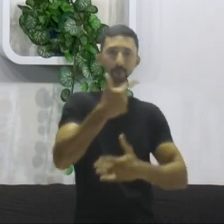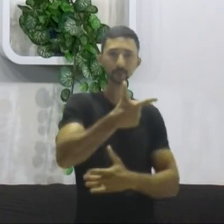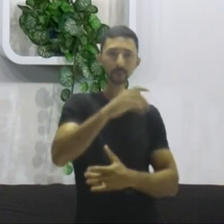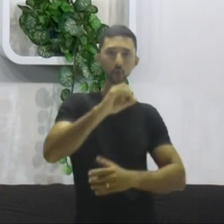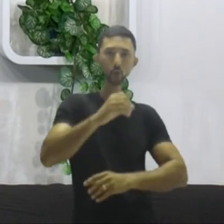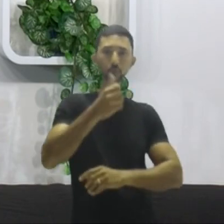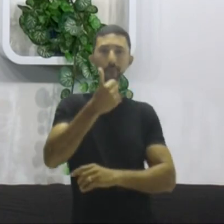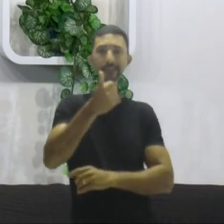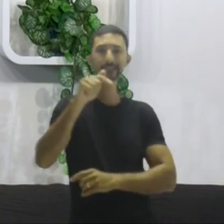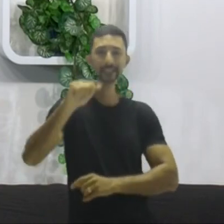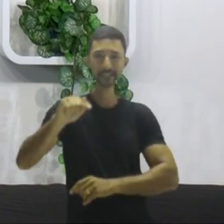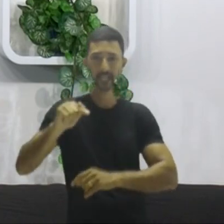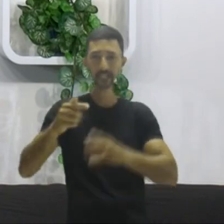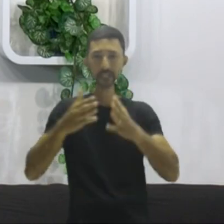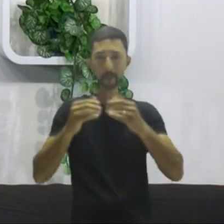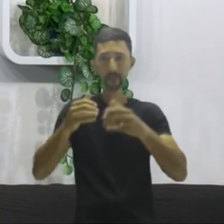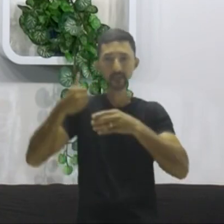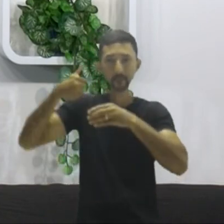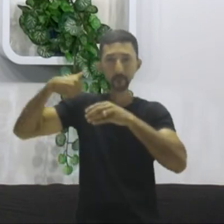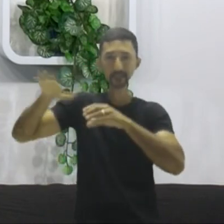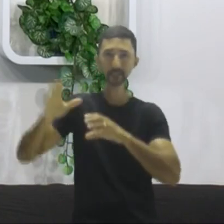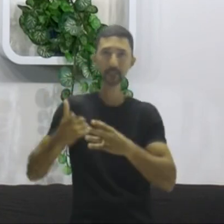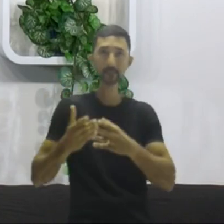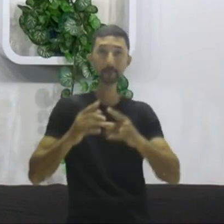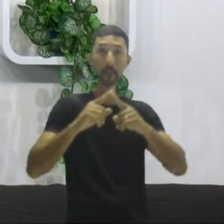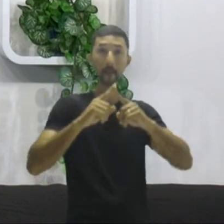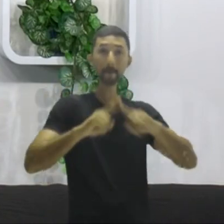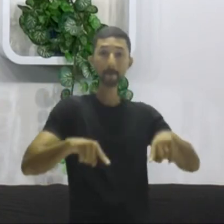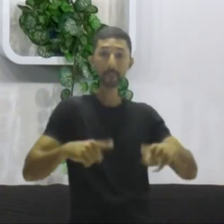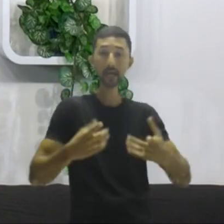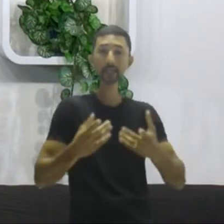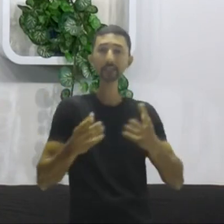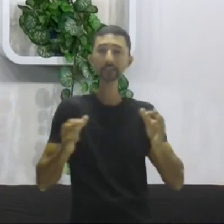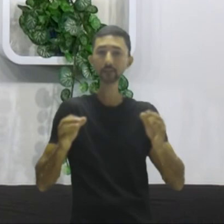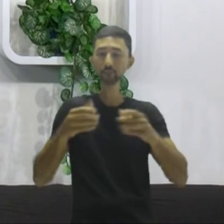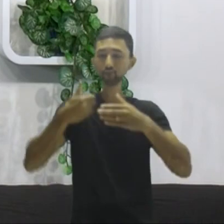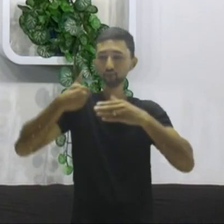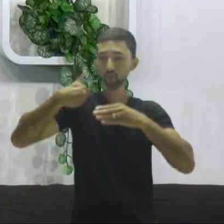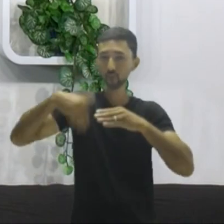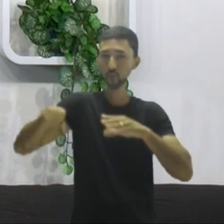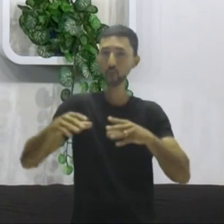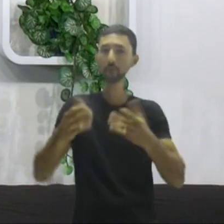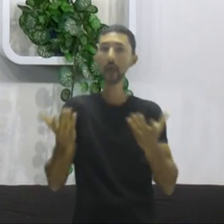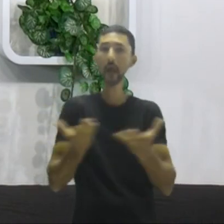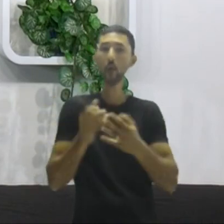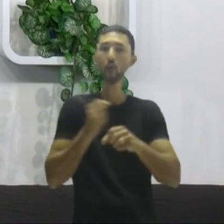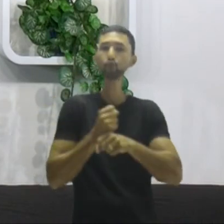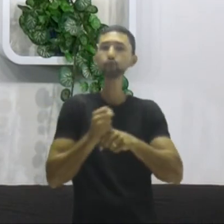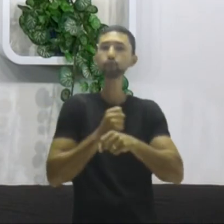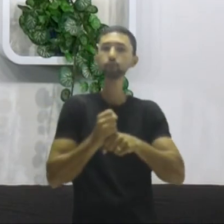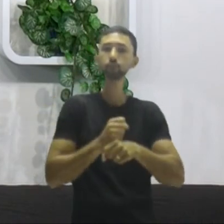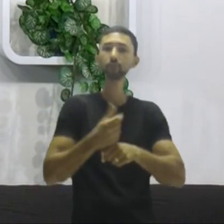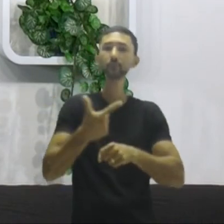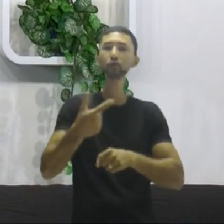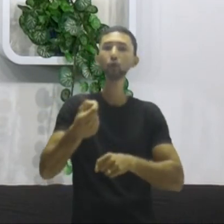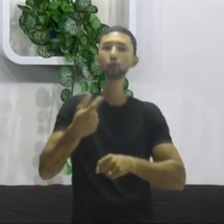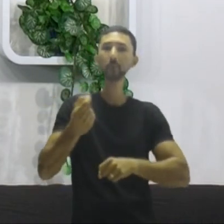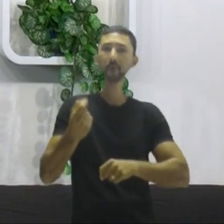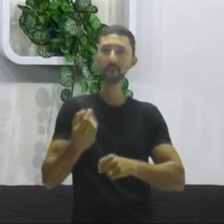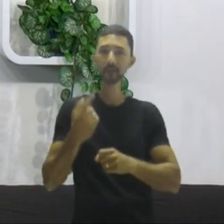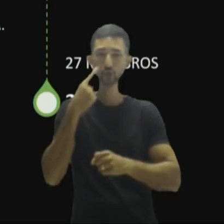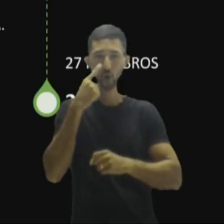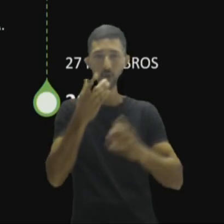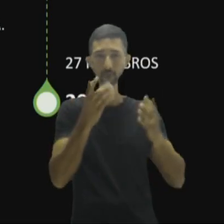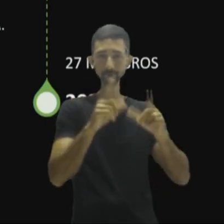pede para sair, mas ele só saiu mesmo esse ano de 2020. Vamos